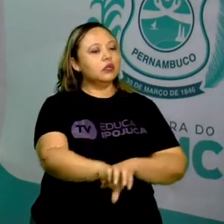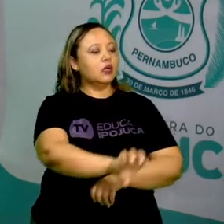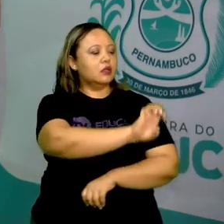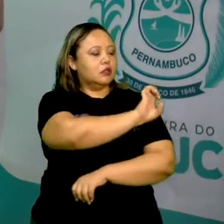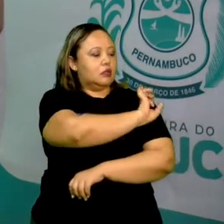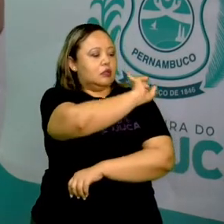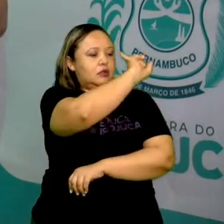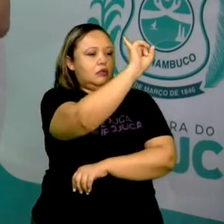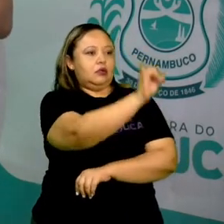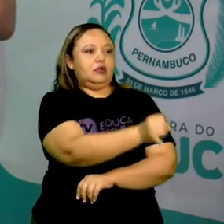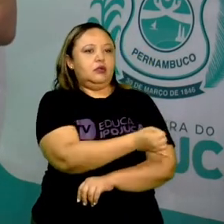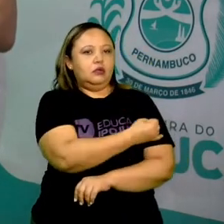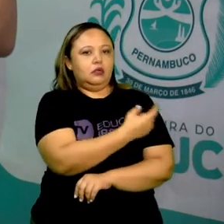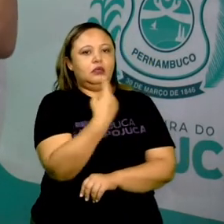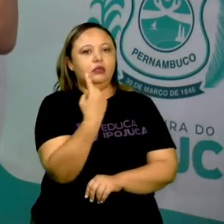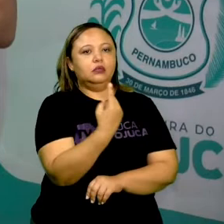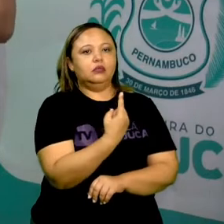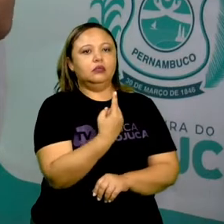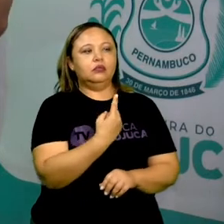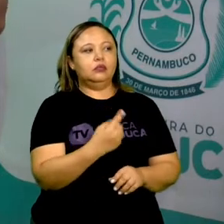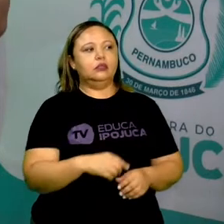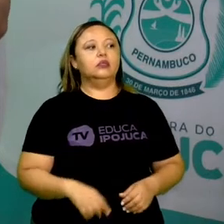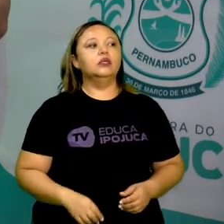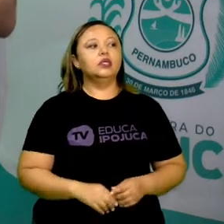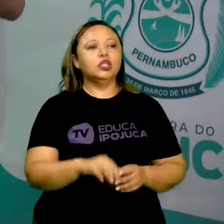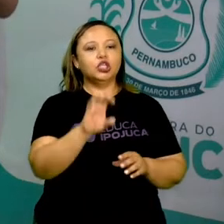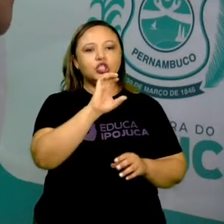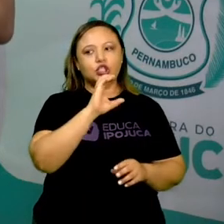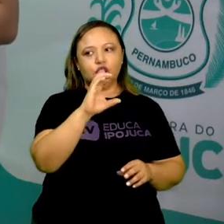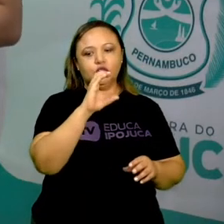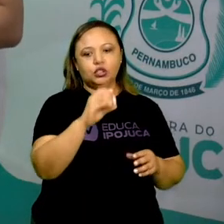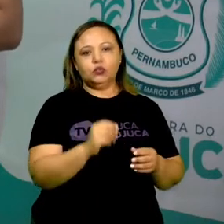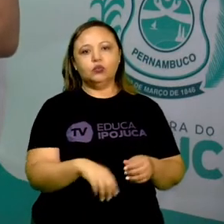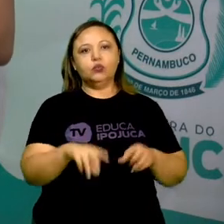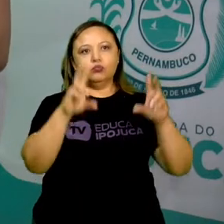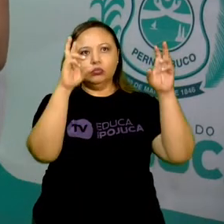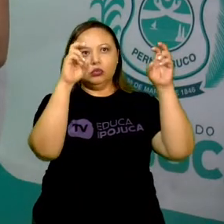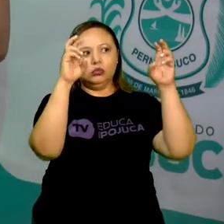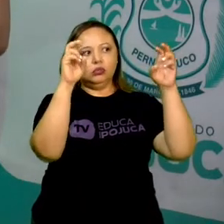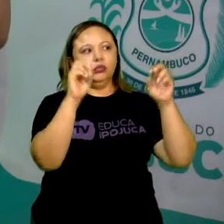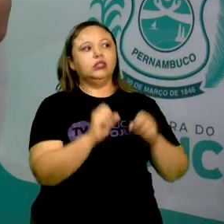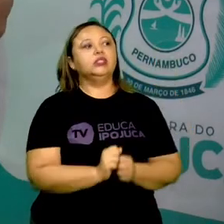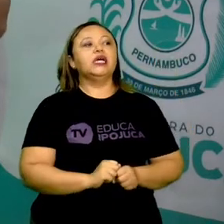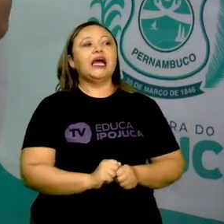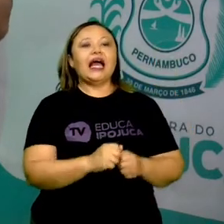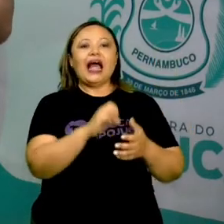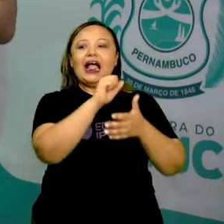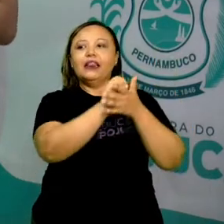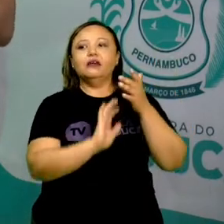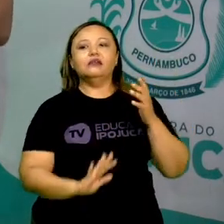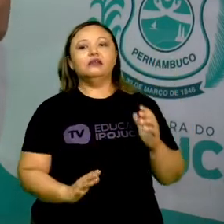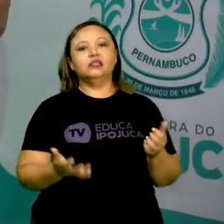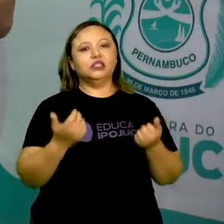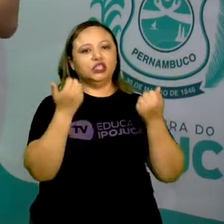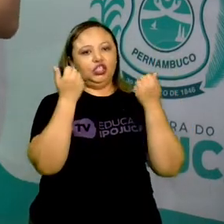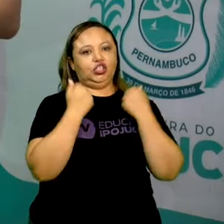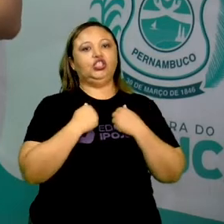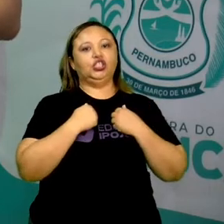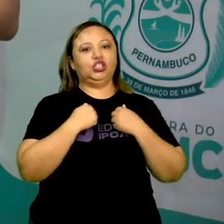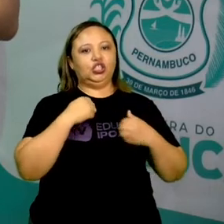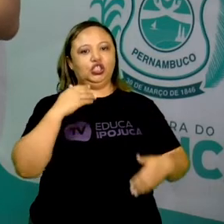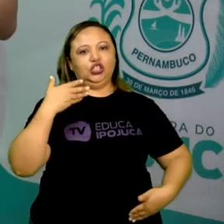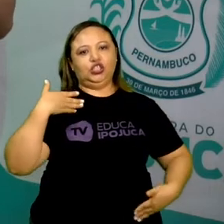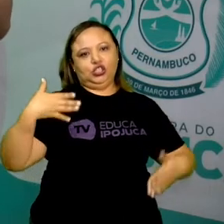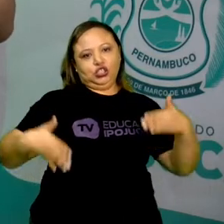da fase 1. É a aula 3 de Ciências com o tema Atividades Diárias e o Ritmo de